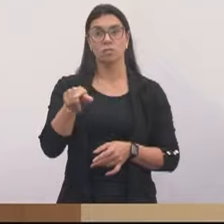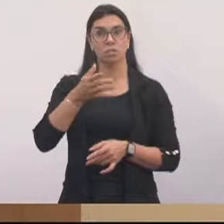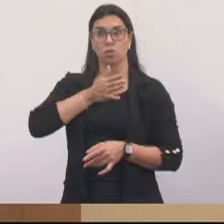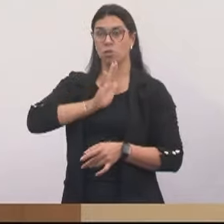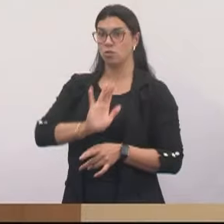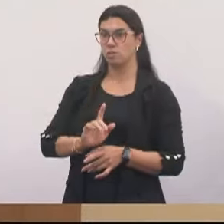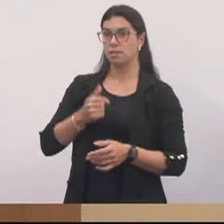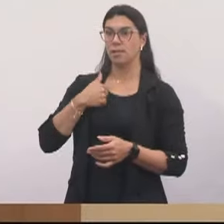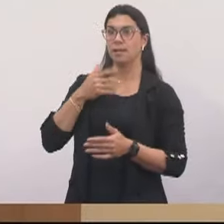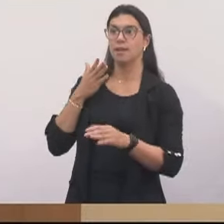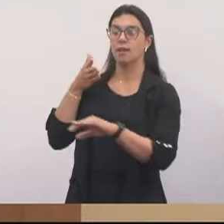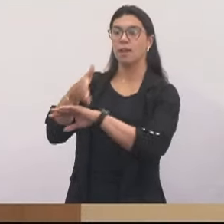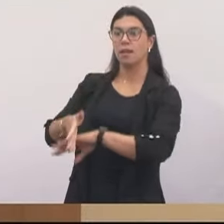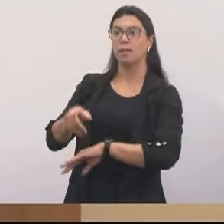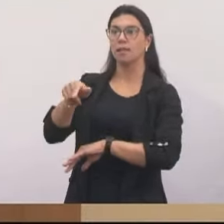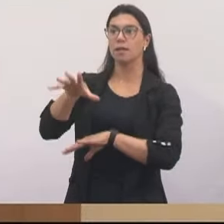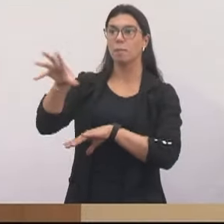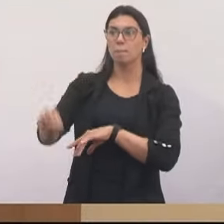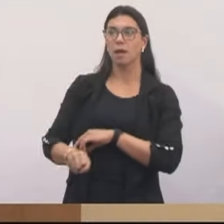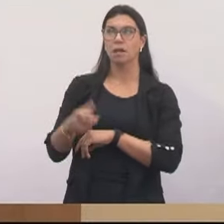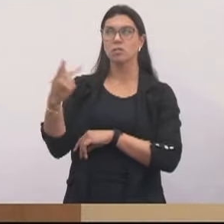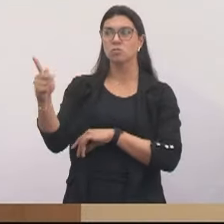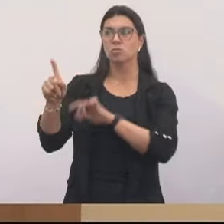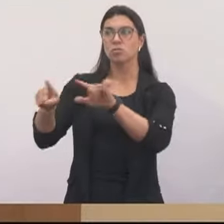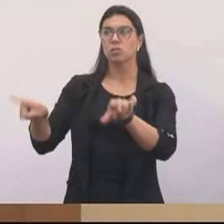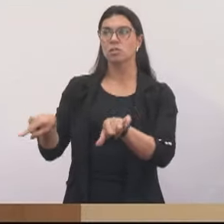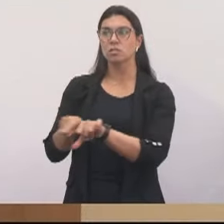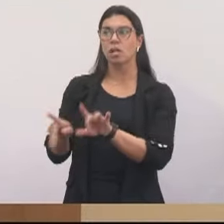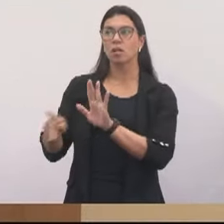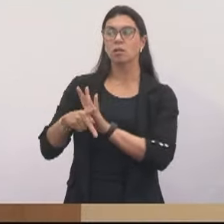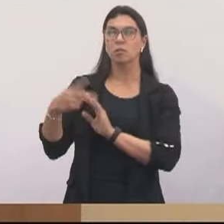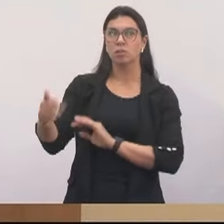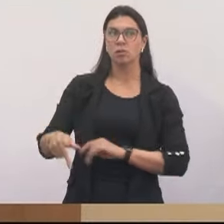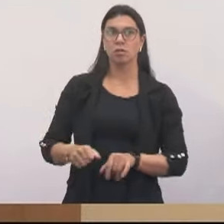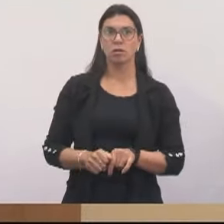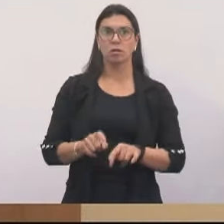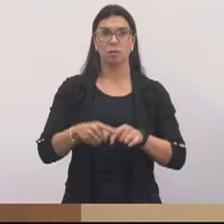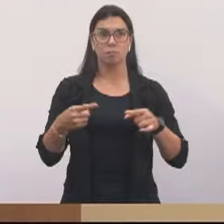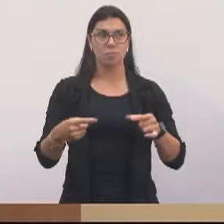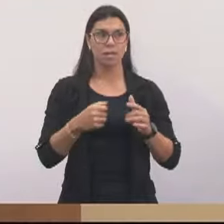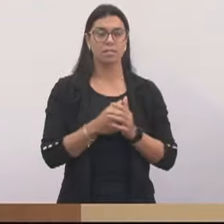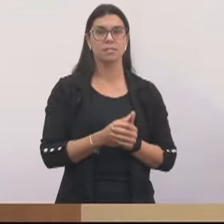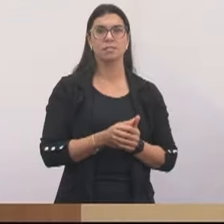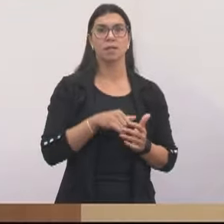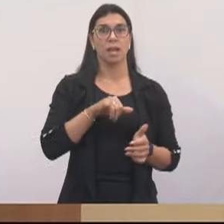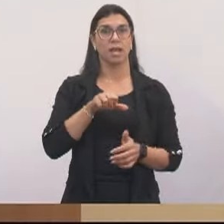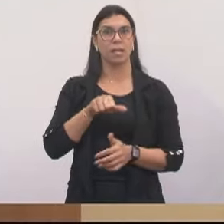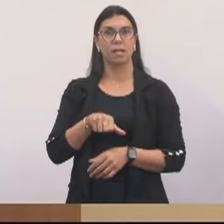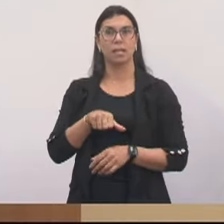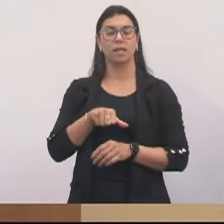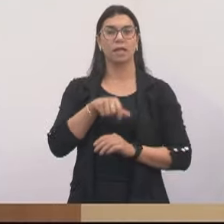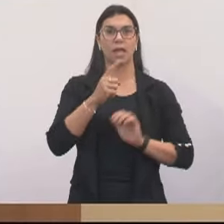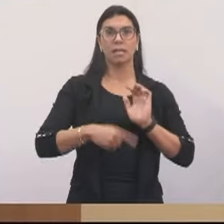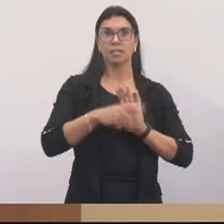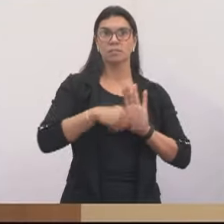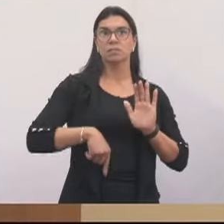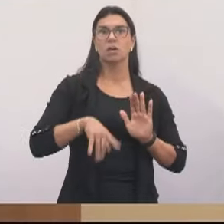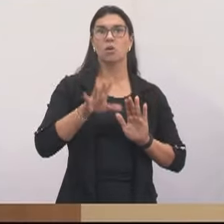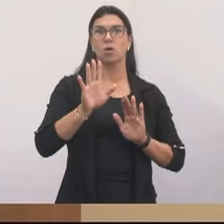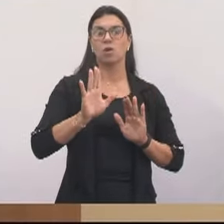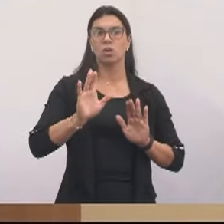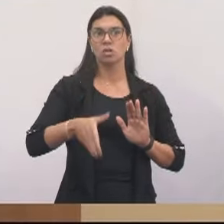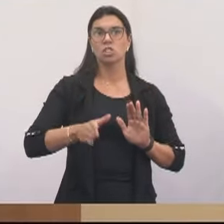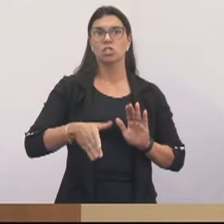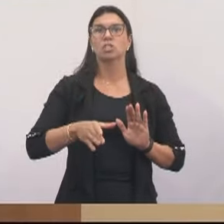que entrasse no seu escritório e tomasse em posse. A intervenção, ela tem validade, ela tem tempo. E ela já está há 22 anos.